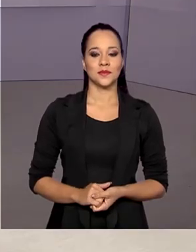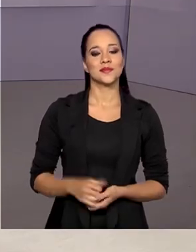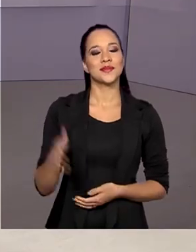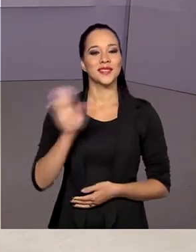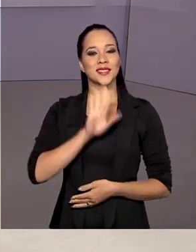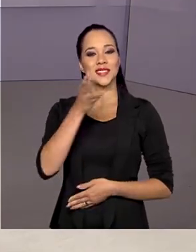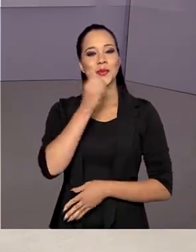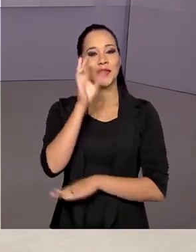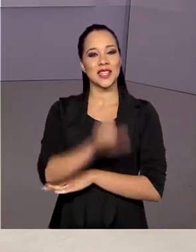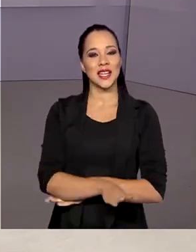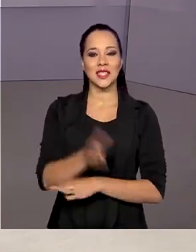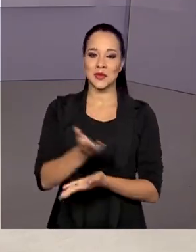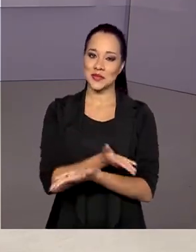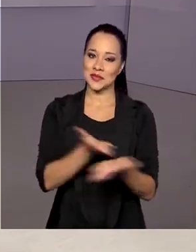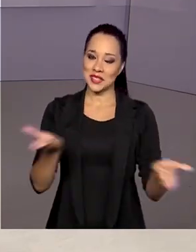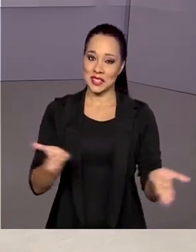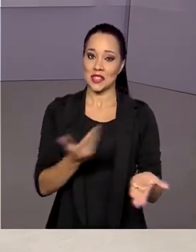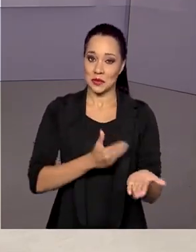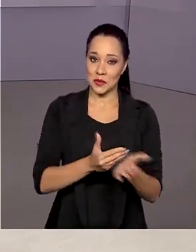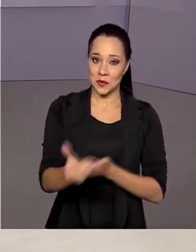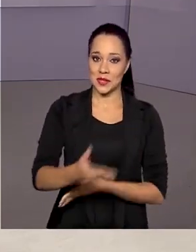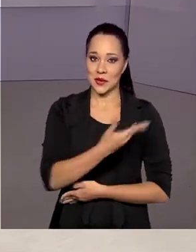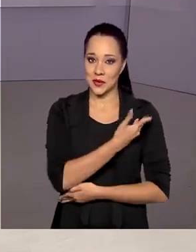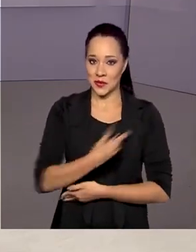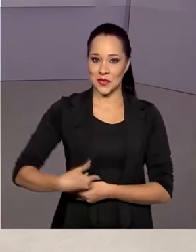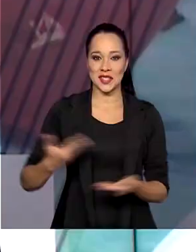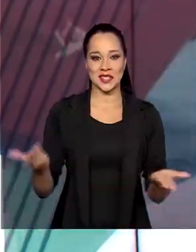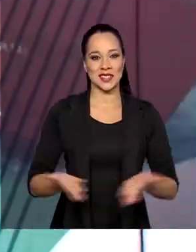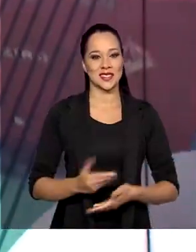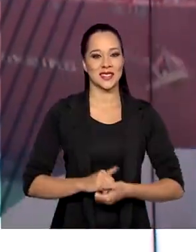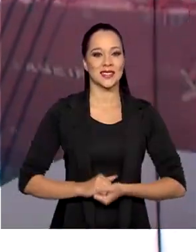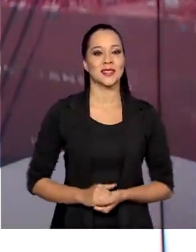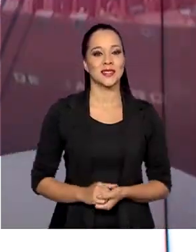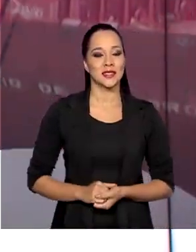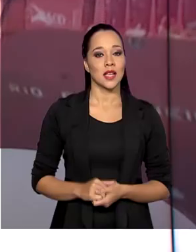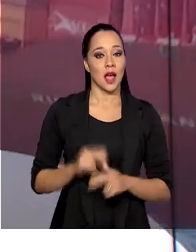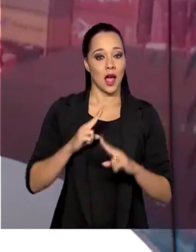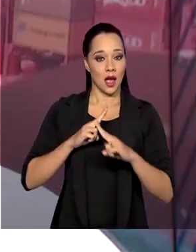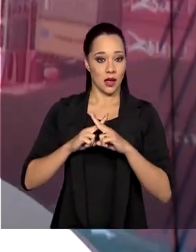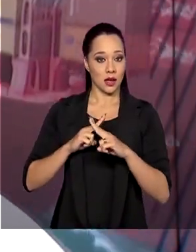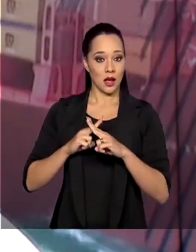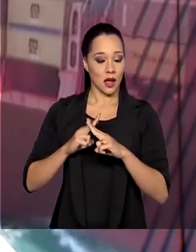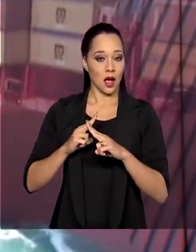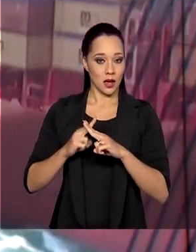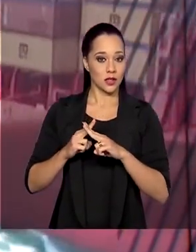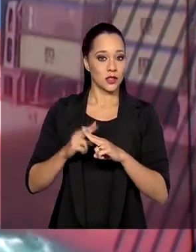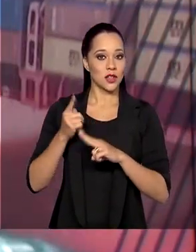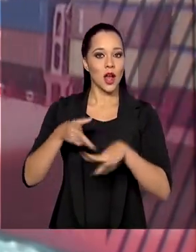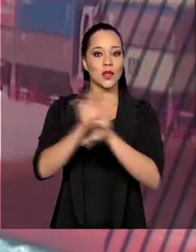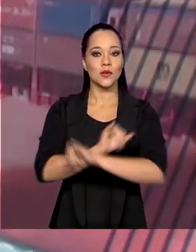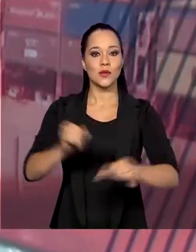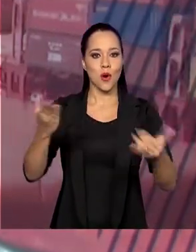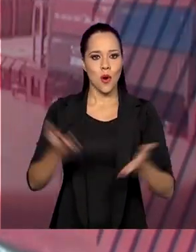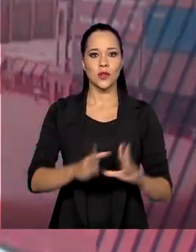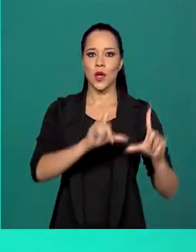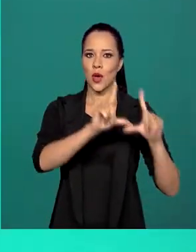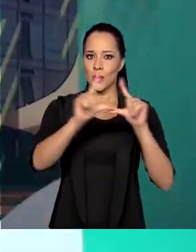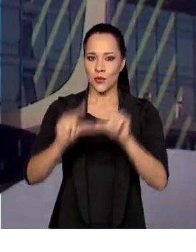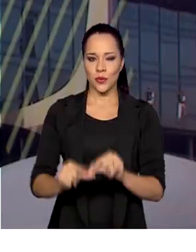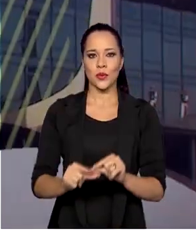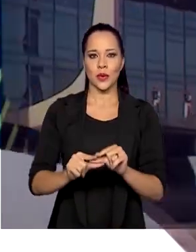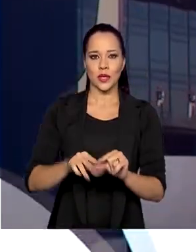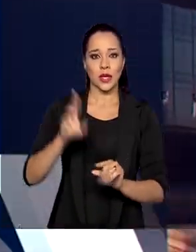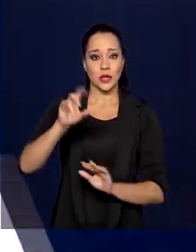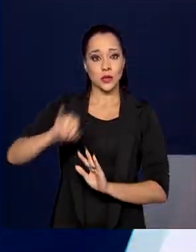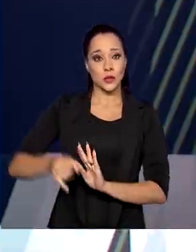Olá, boa tarde para você. Estamos de volta com o Governo Agora. A Caixa Econômica Federal anunciou hoje a redução nas